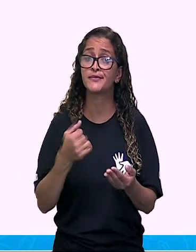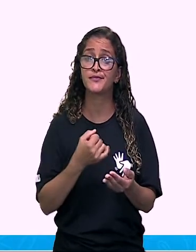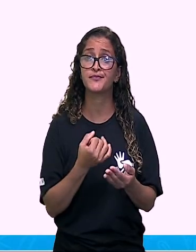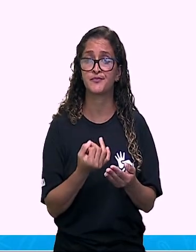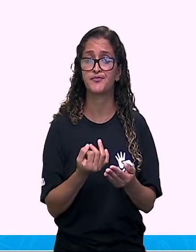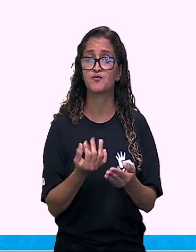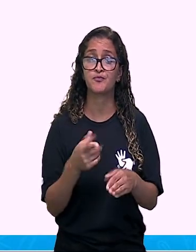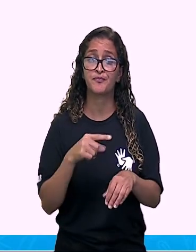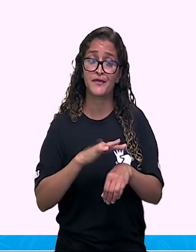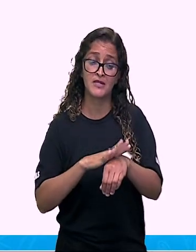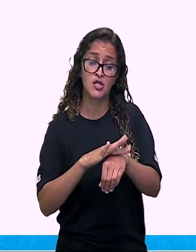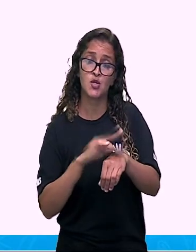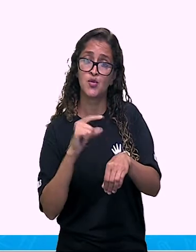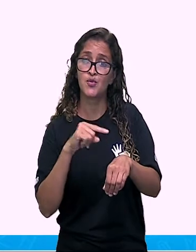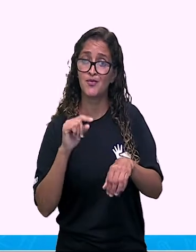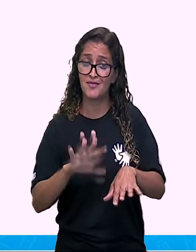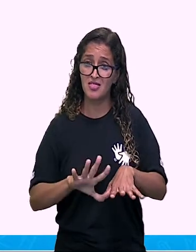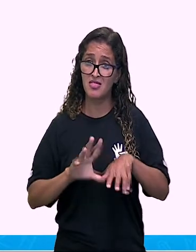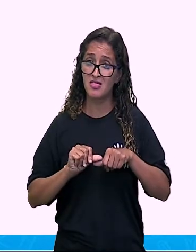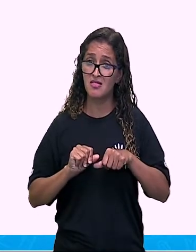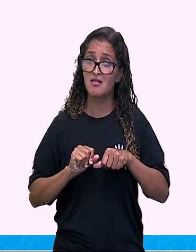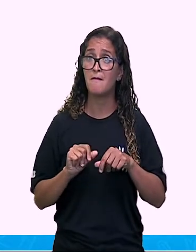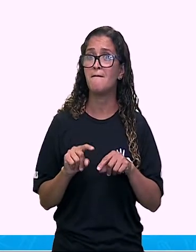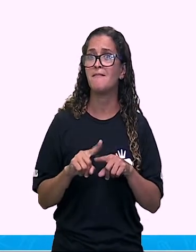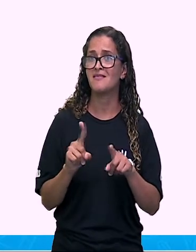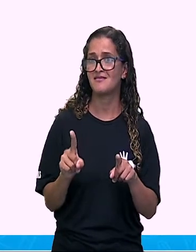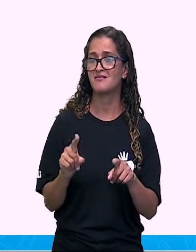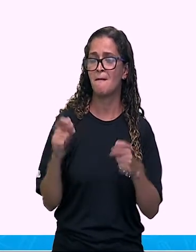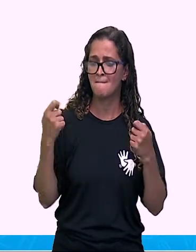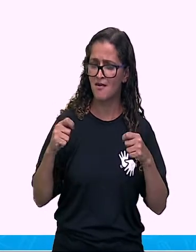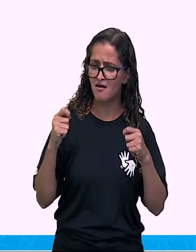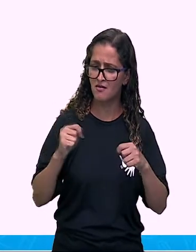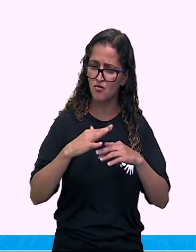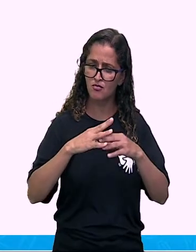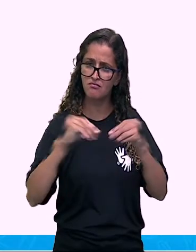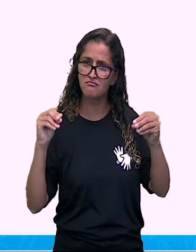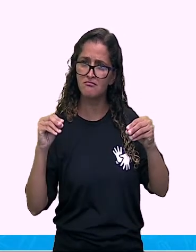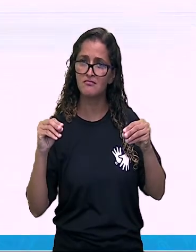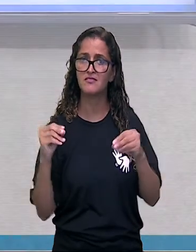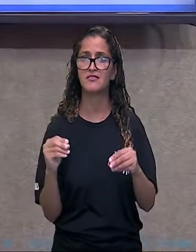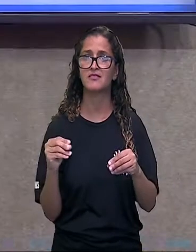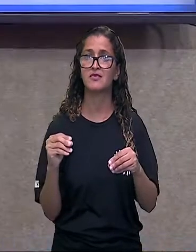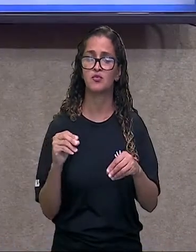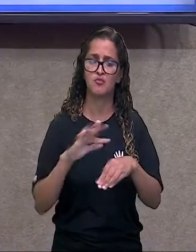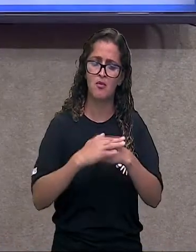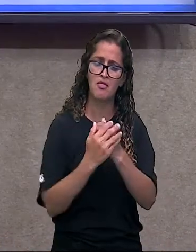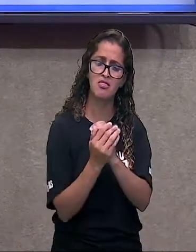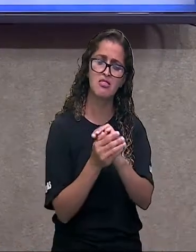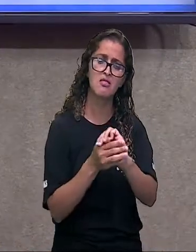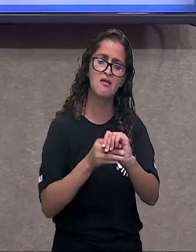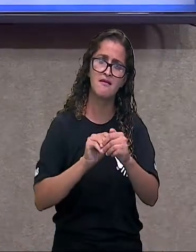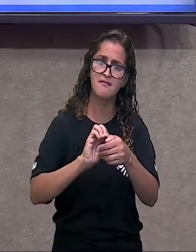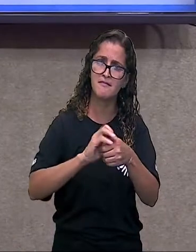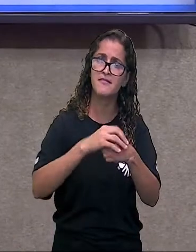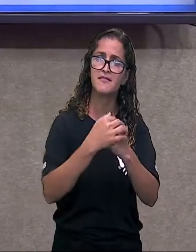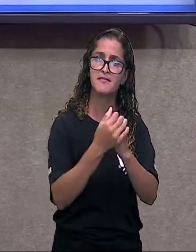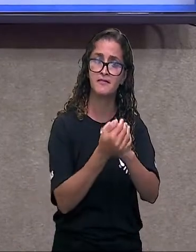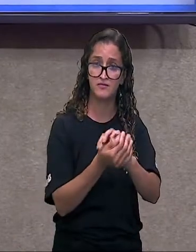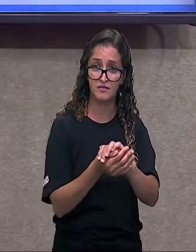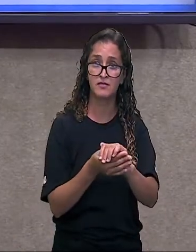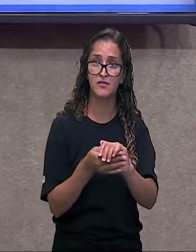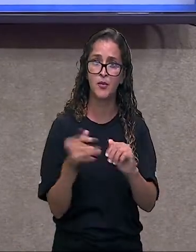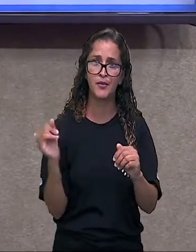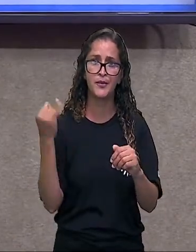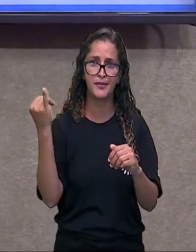E para eliminá-las, devemos lavar as mãos. Na aula que nós tivemos, que nós falamos sobre higiene